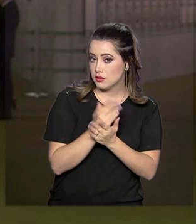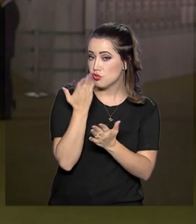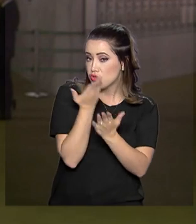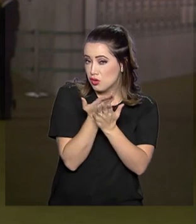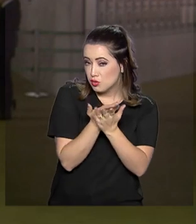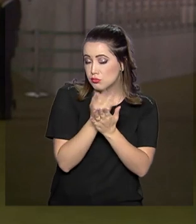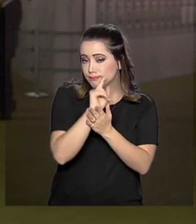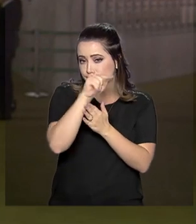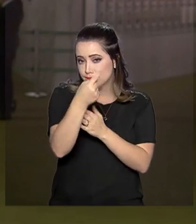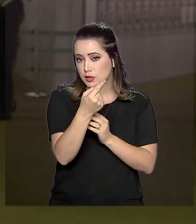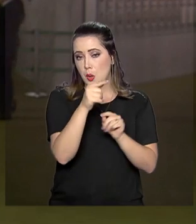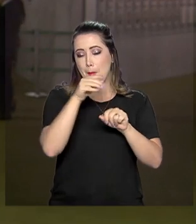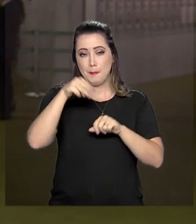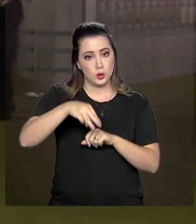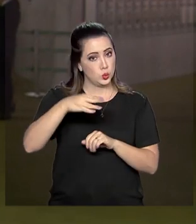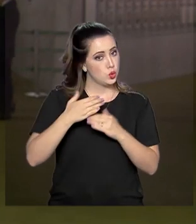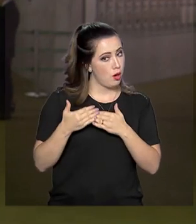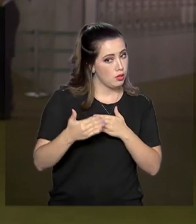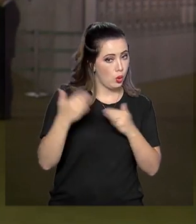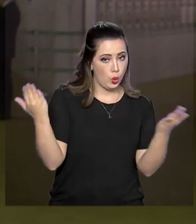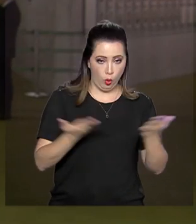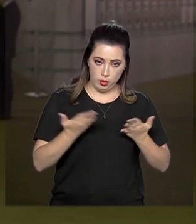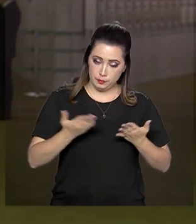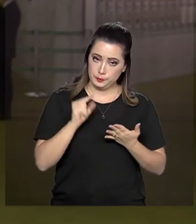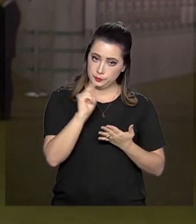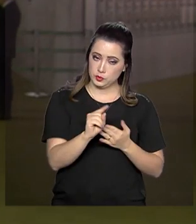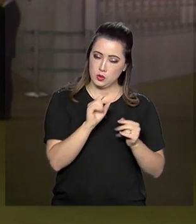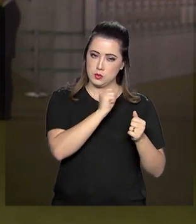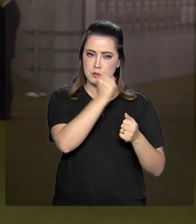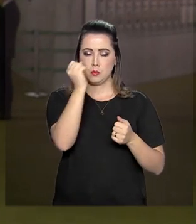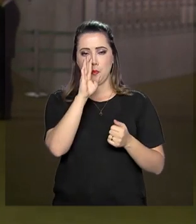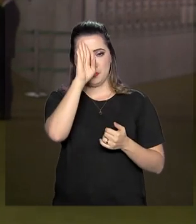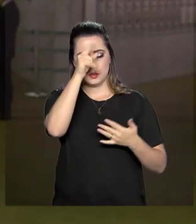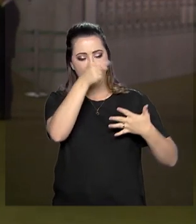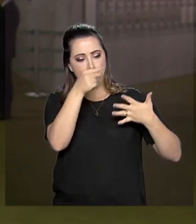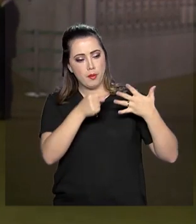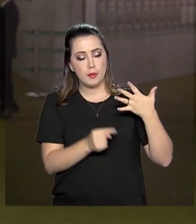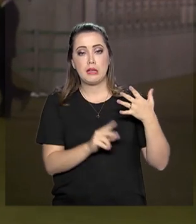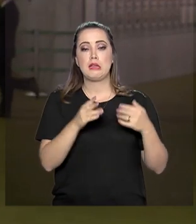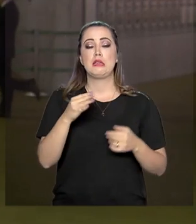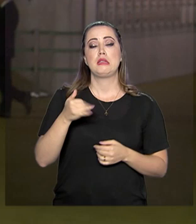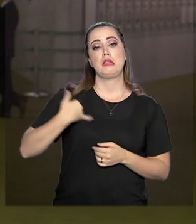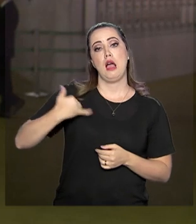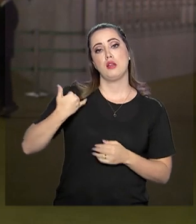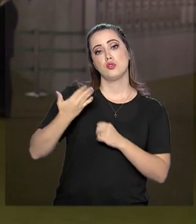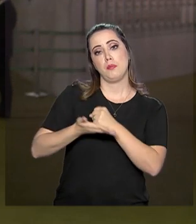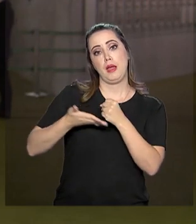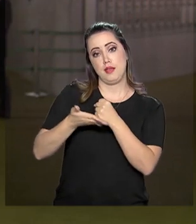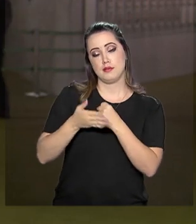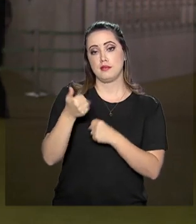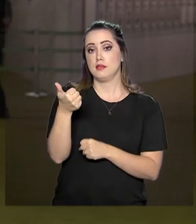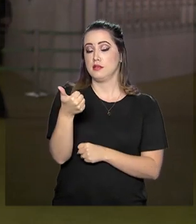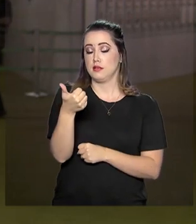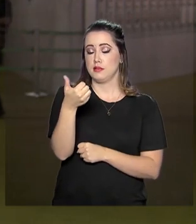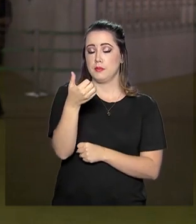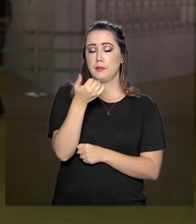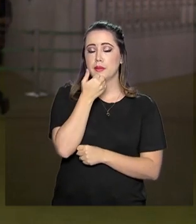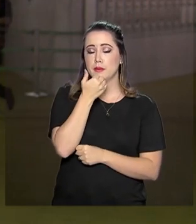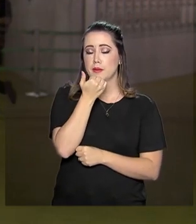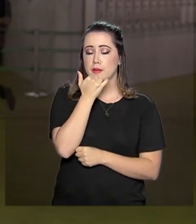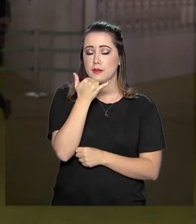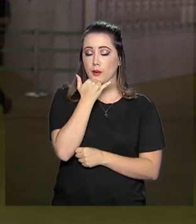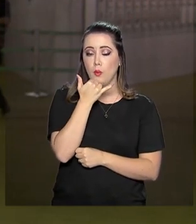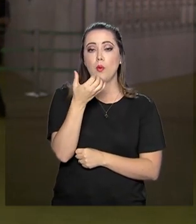analisado nos próximos minutos. Os principais pontos são a idade mínima de aposentadoria, que será de 62 anos para mulheres